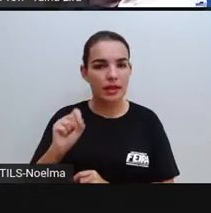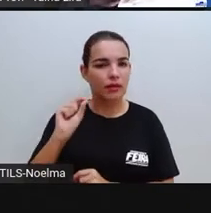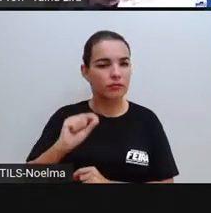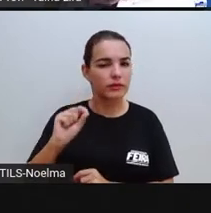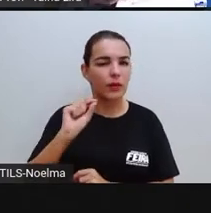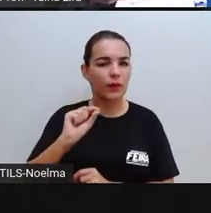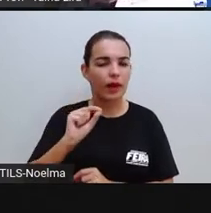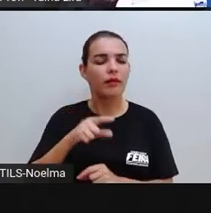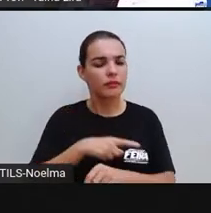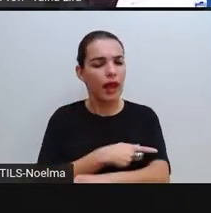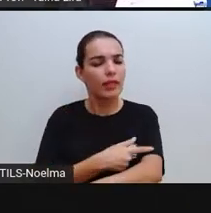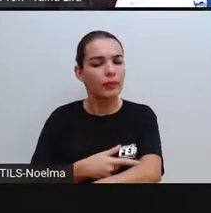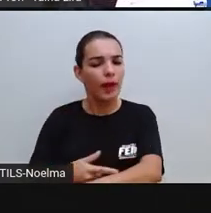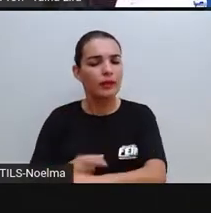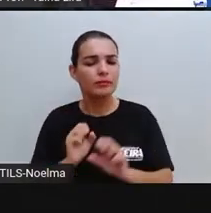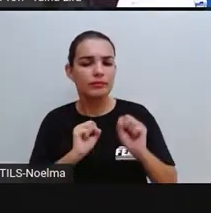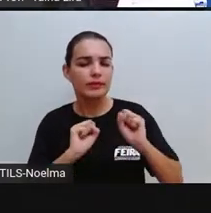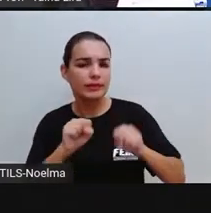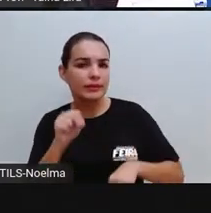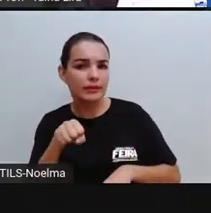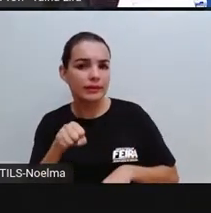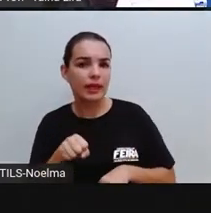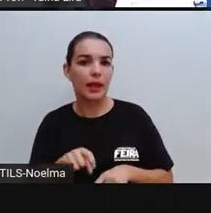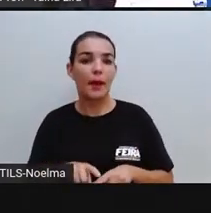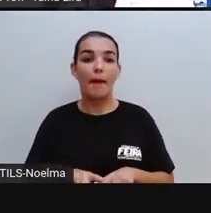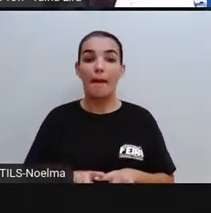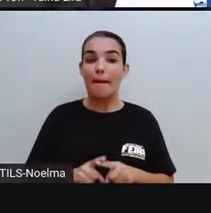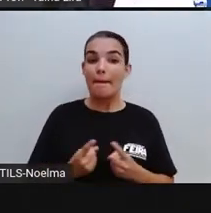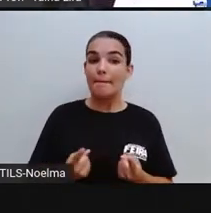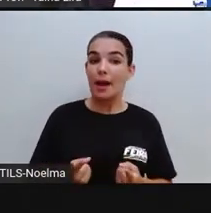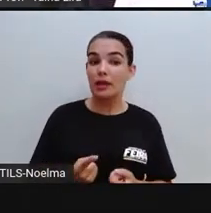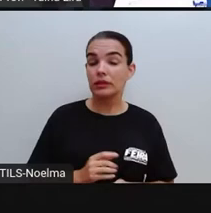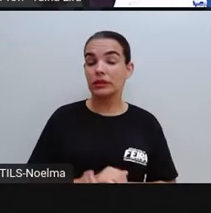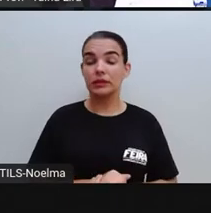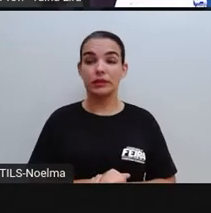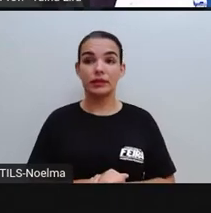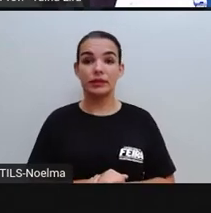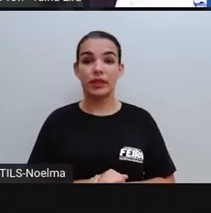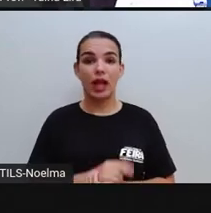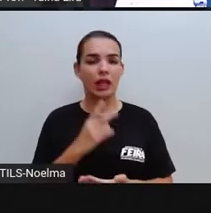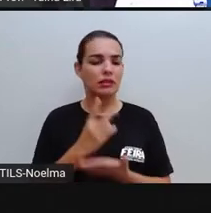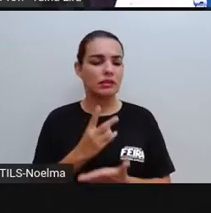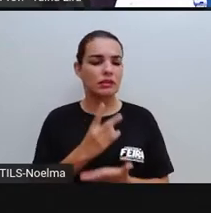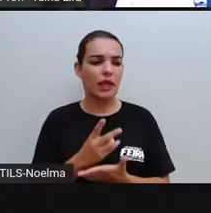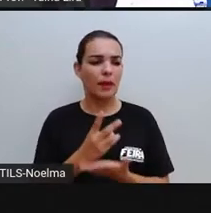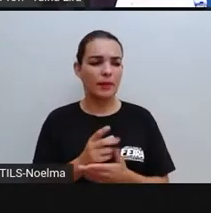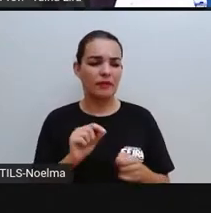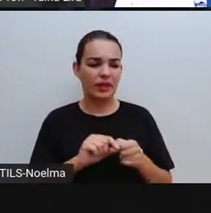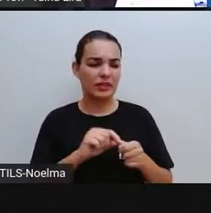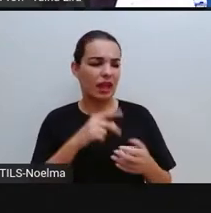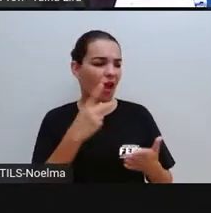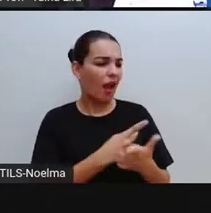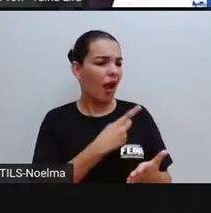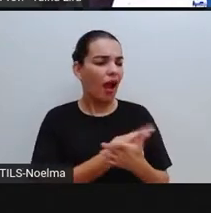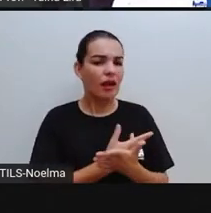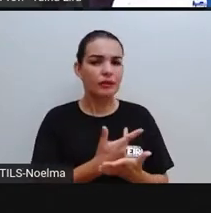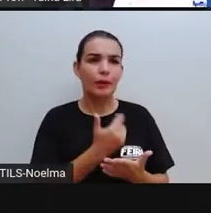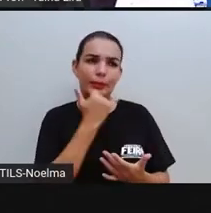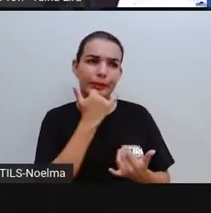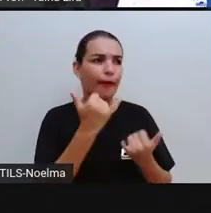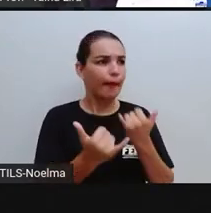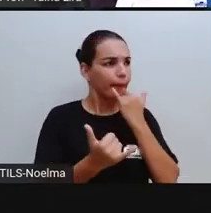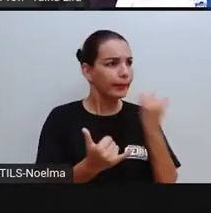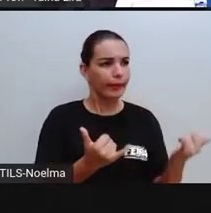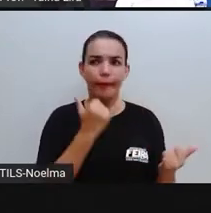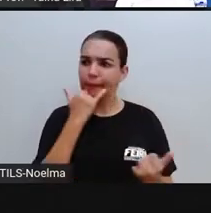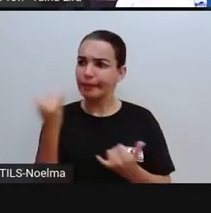muito educado. Nós vimos que ele, toda vez que ele fazia algo, ele pedia desculpas.